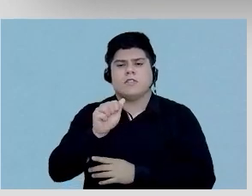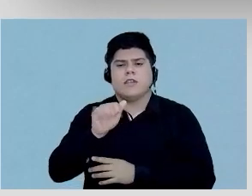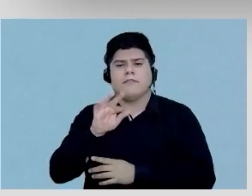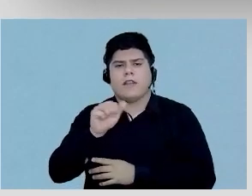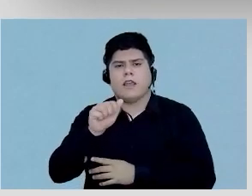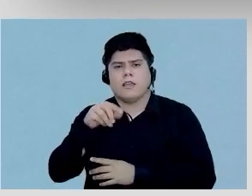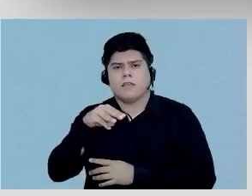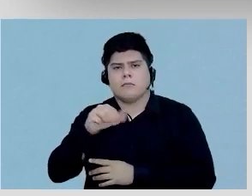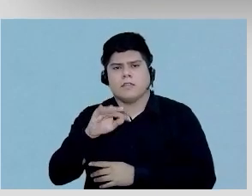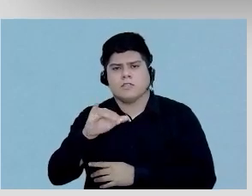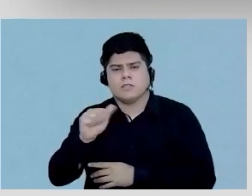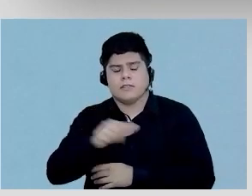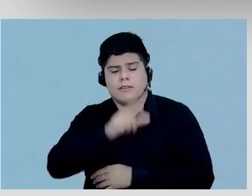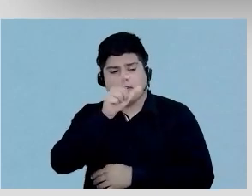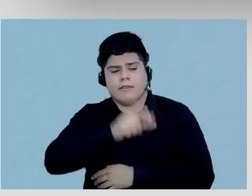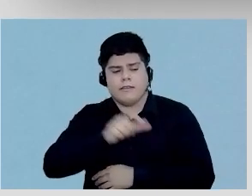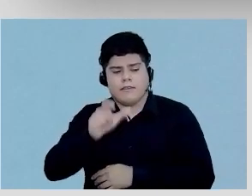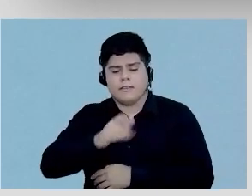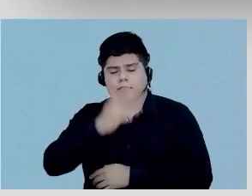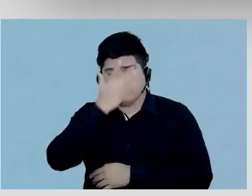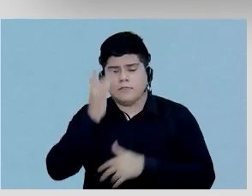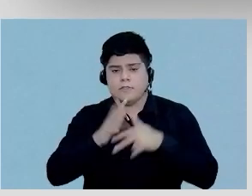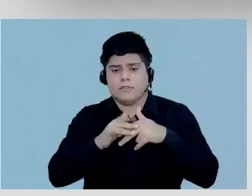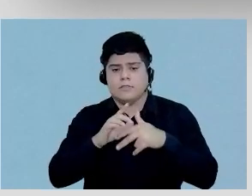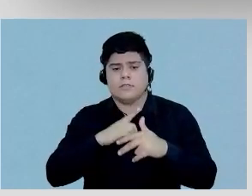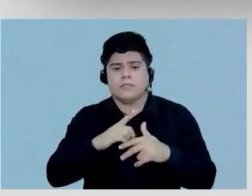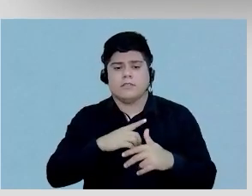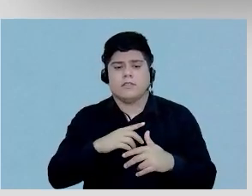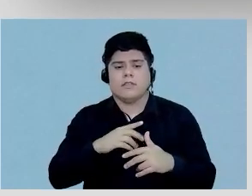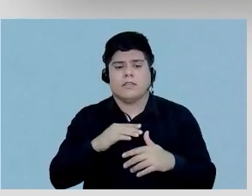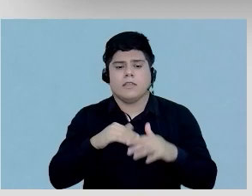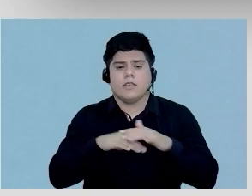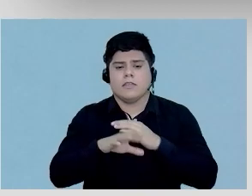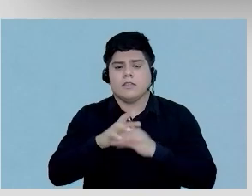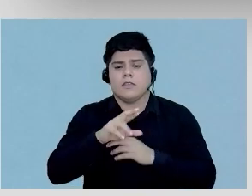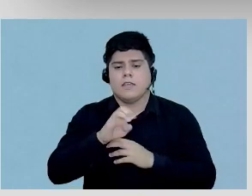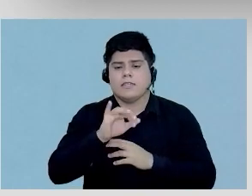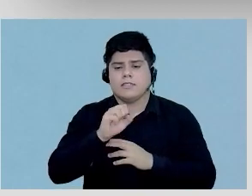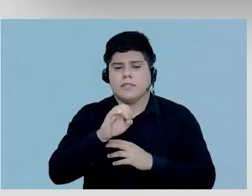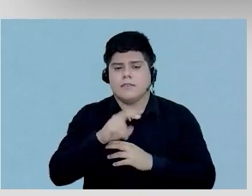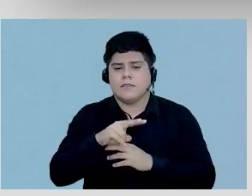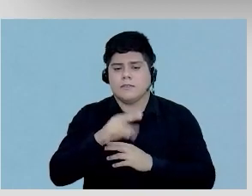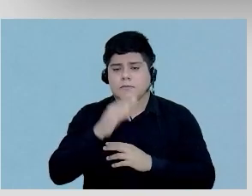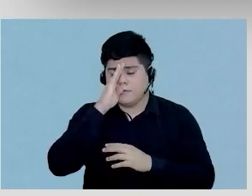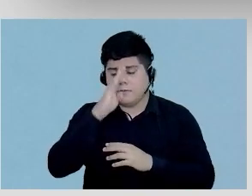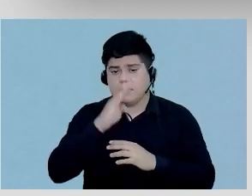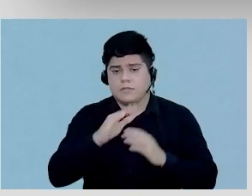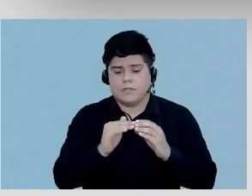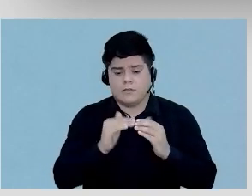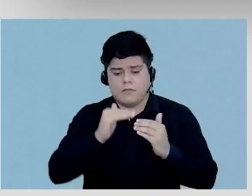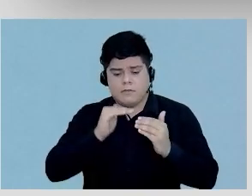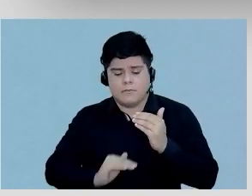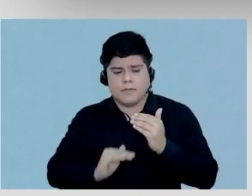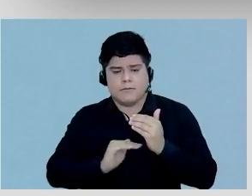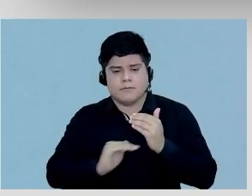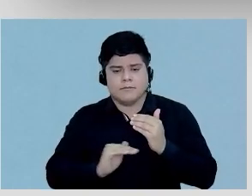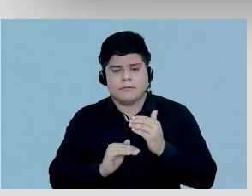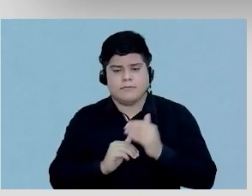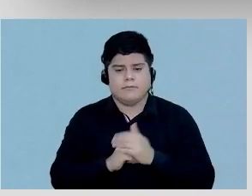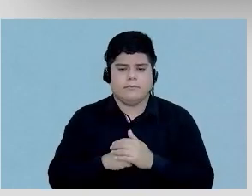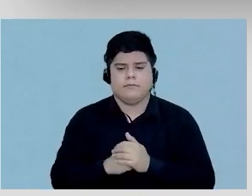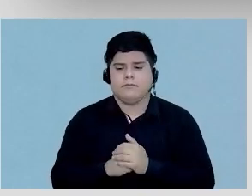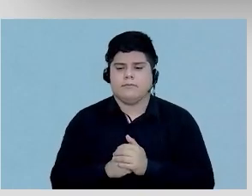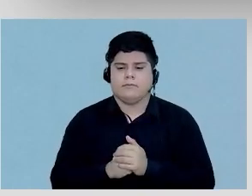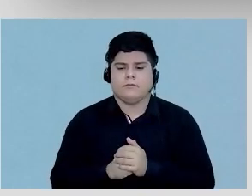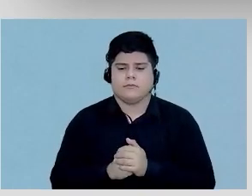pacientes com reserva de fluxo, principalmente na parede inferior? Professor Schwartz, por favor.